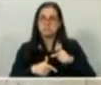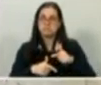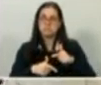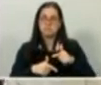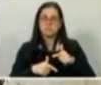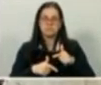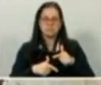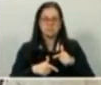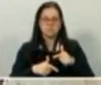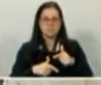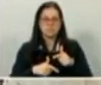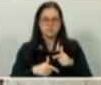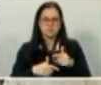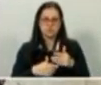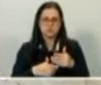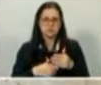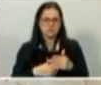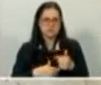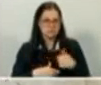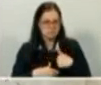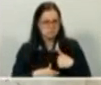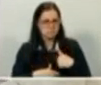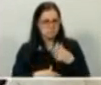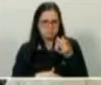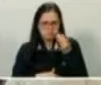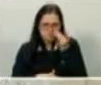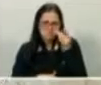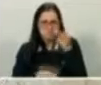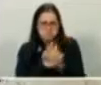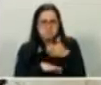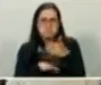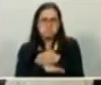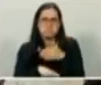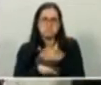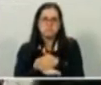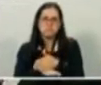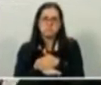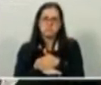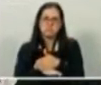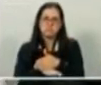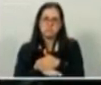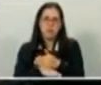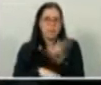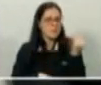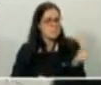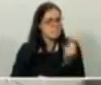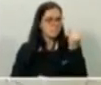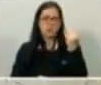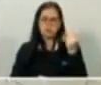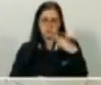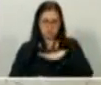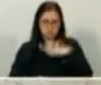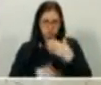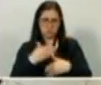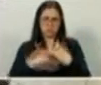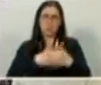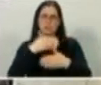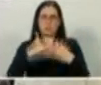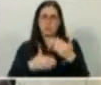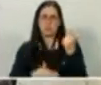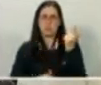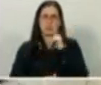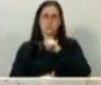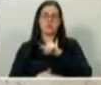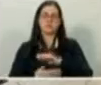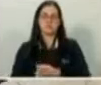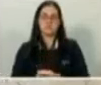bastante presente e que rendeu algumas questões importantes, na minha opinião, para a cidade. Eu frequentei aqui na